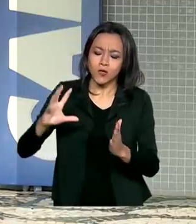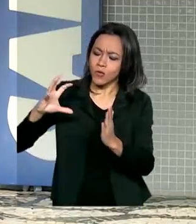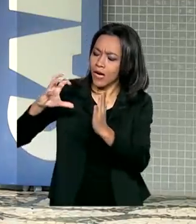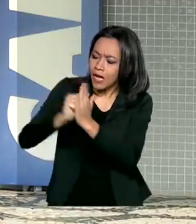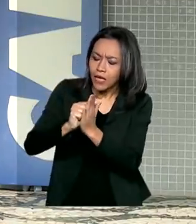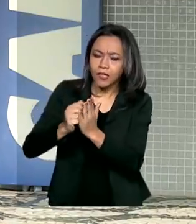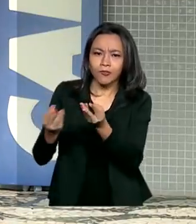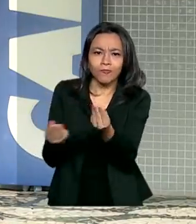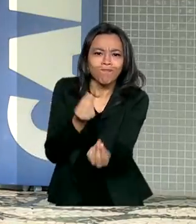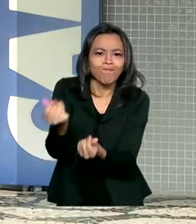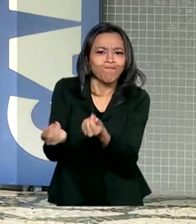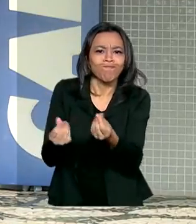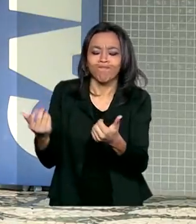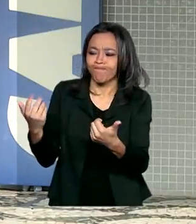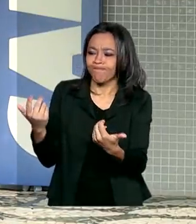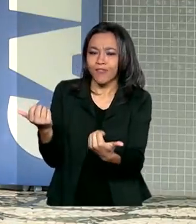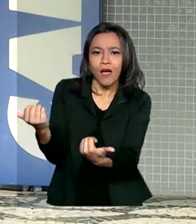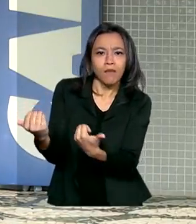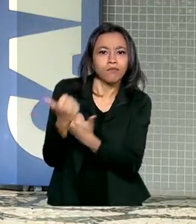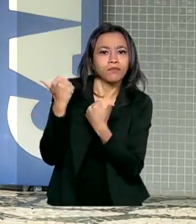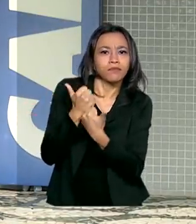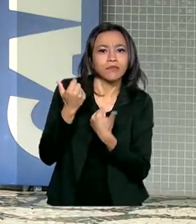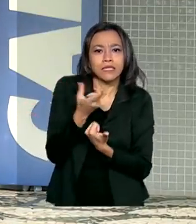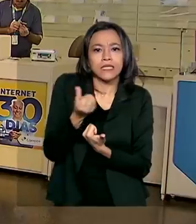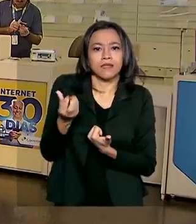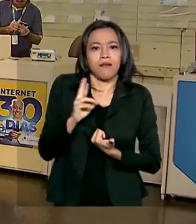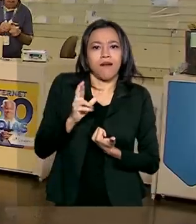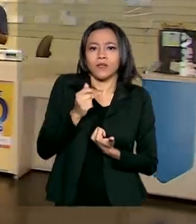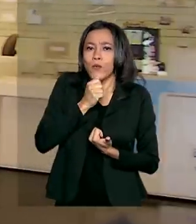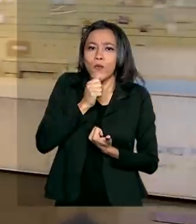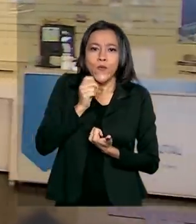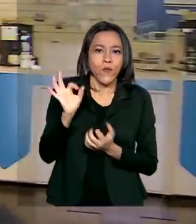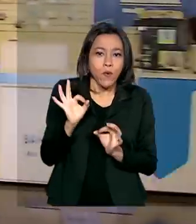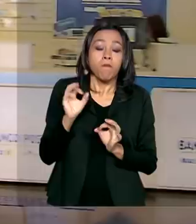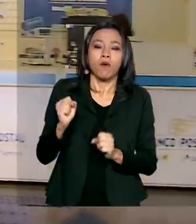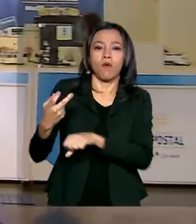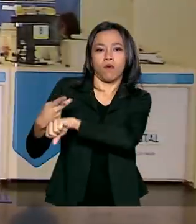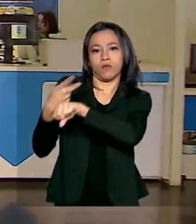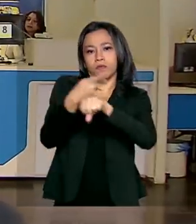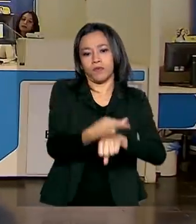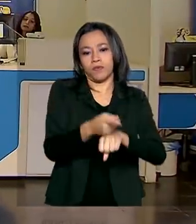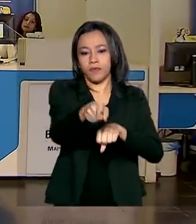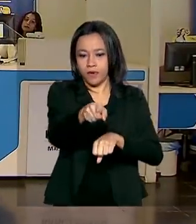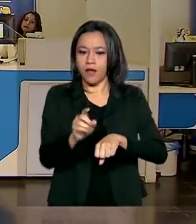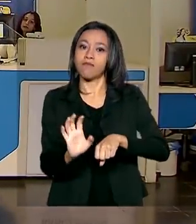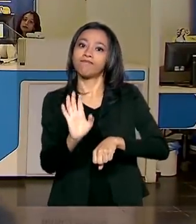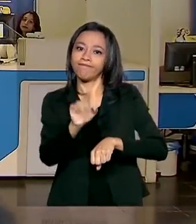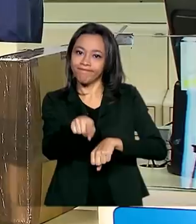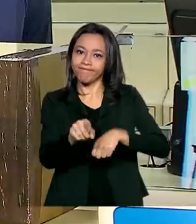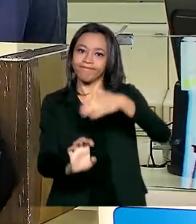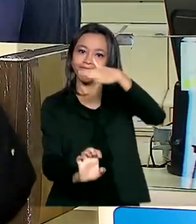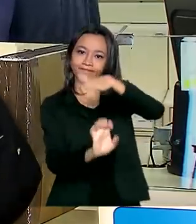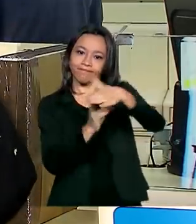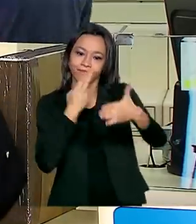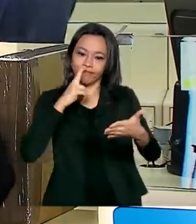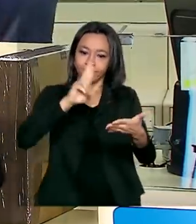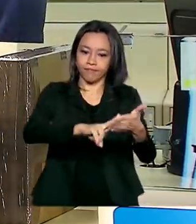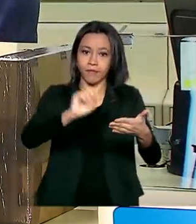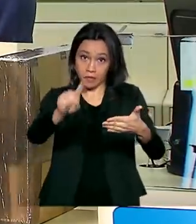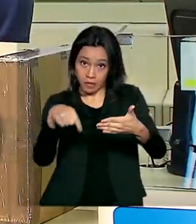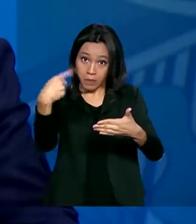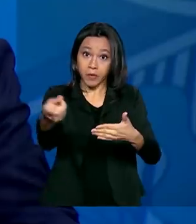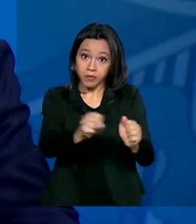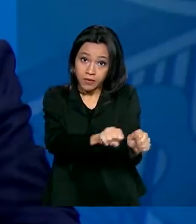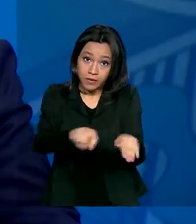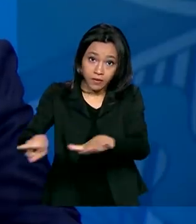cadastro do auxílio emergencial para receber os 600 reais poderão procurar atendimento numa agência dos Correios a partir da semana